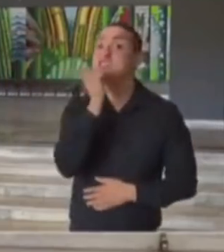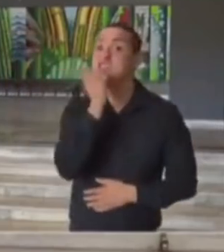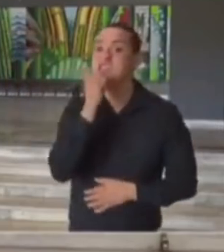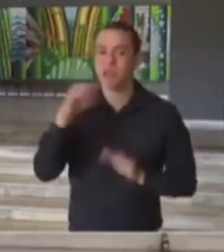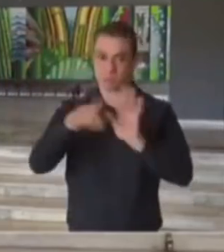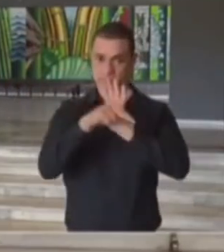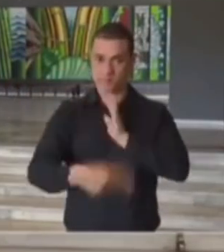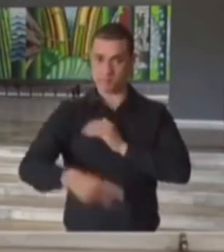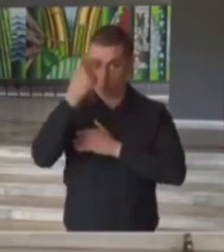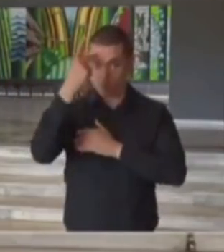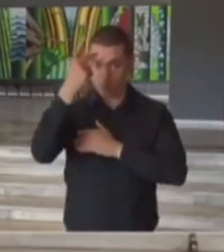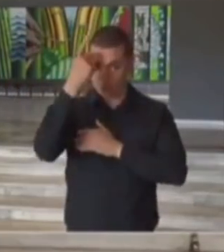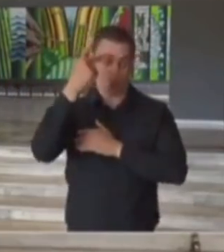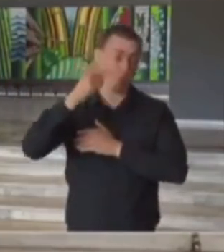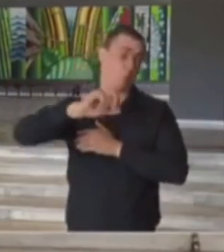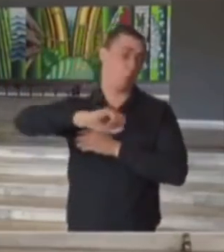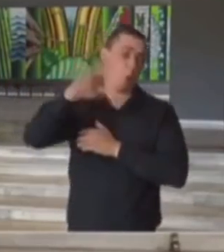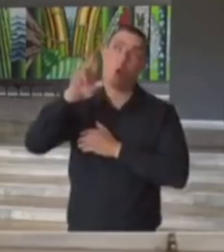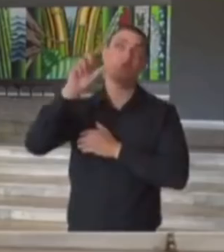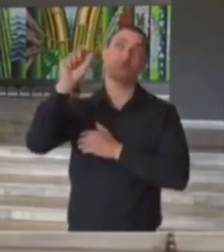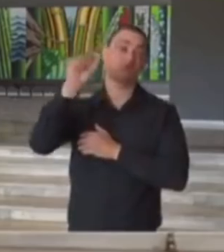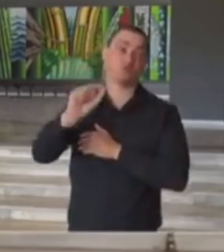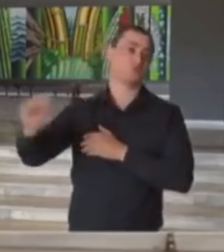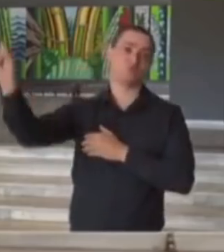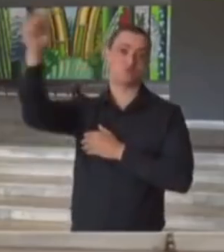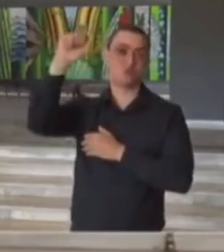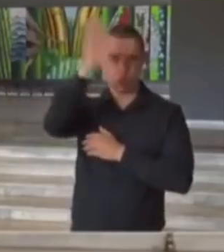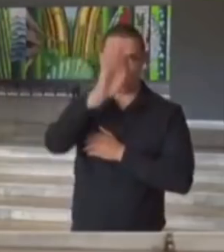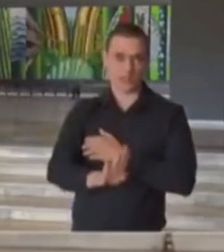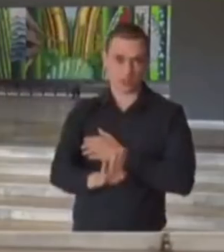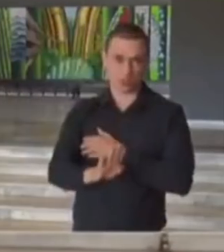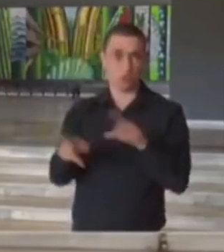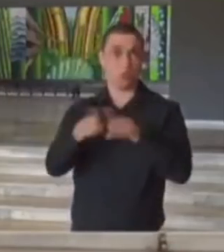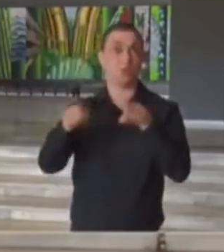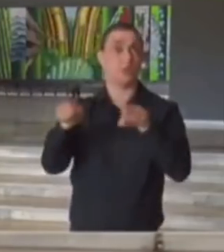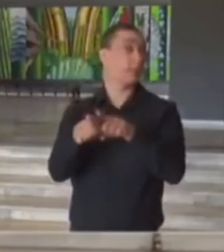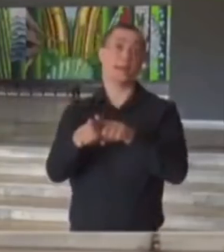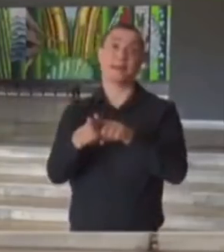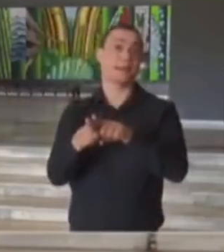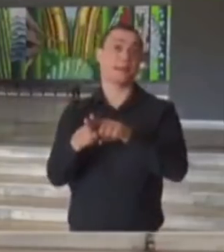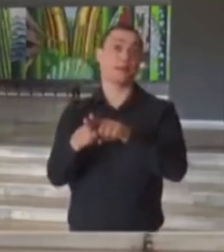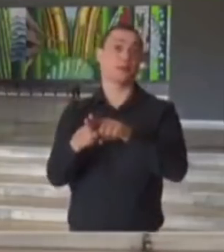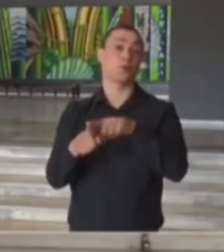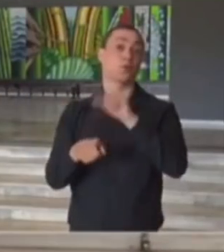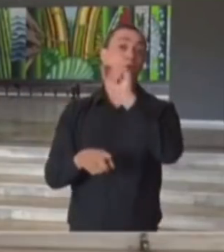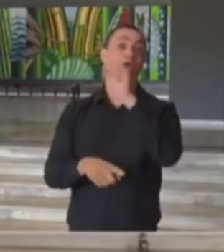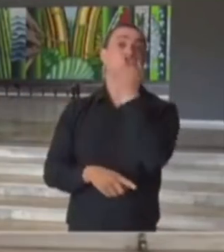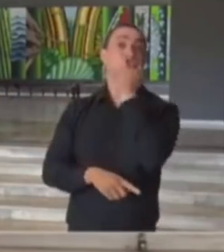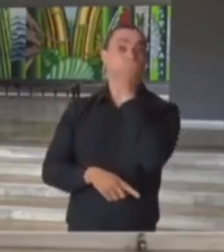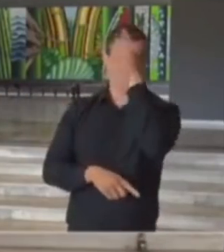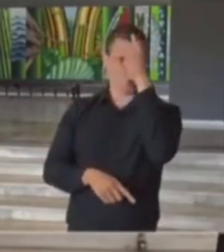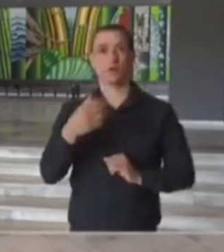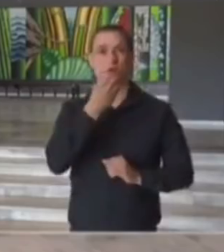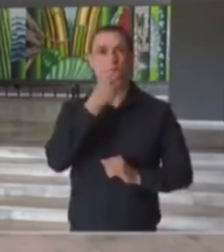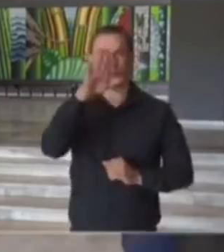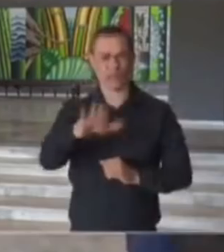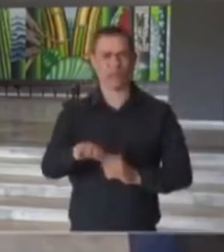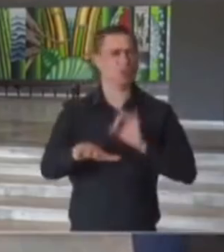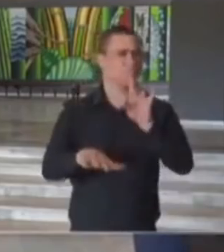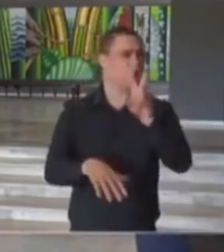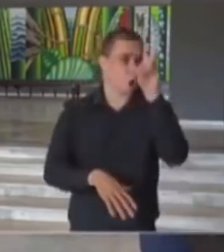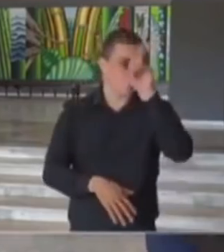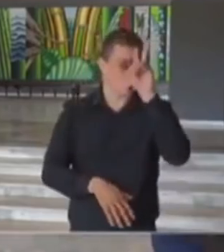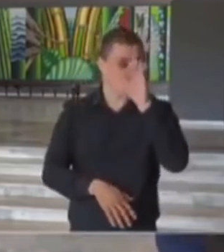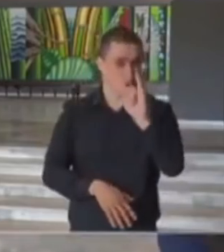seja de São Paulo, seja de outra região do país e mesmo por cientistas internacionais. Só para